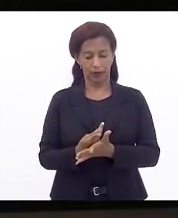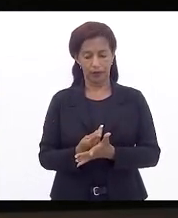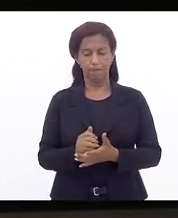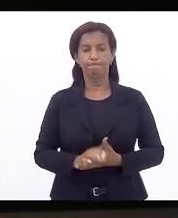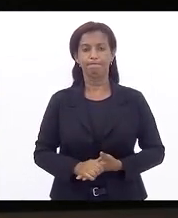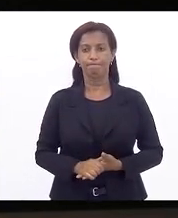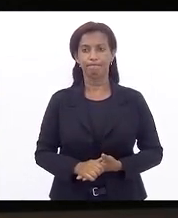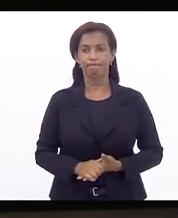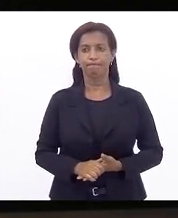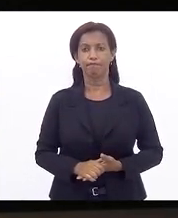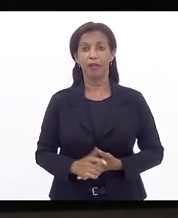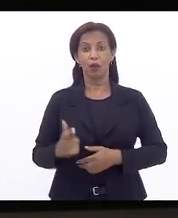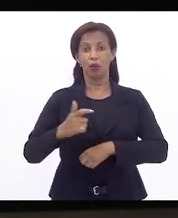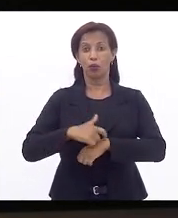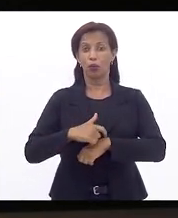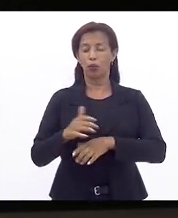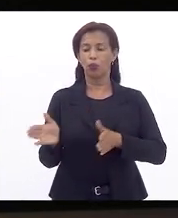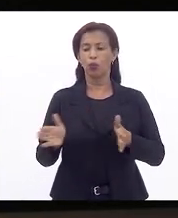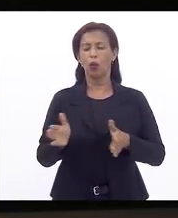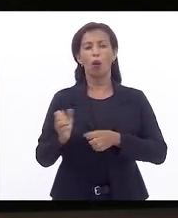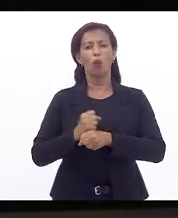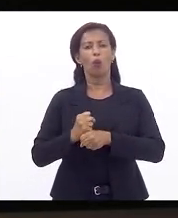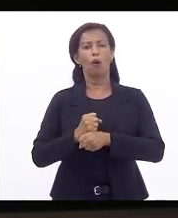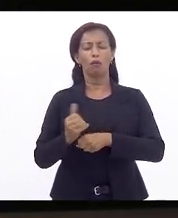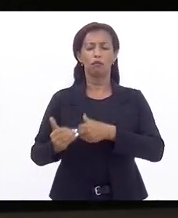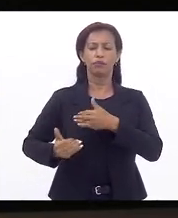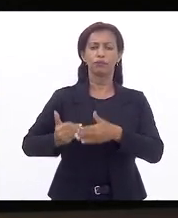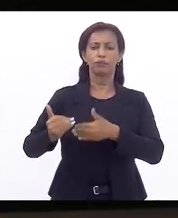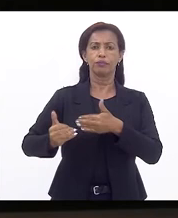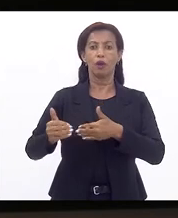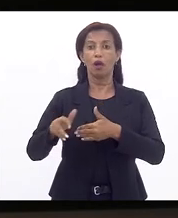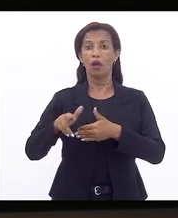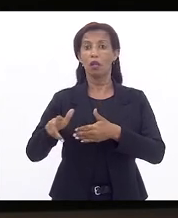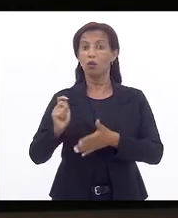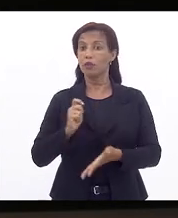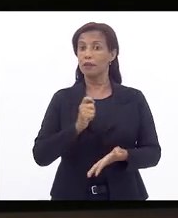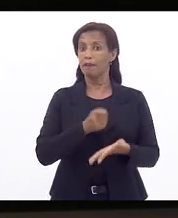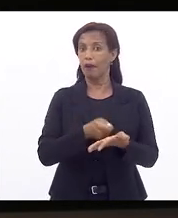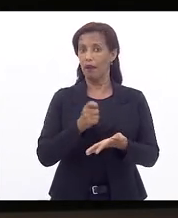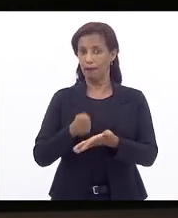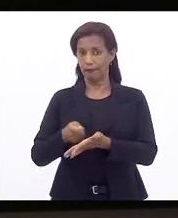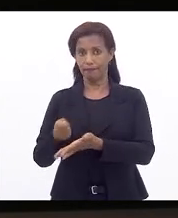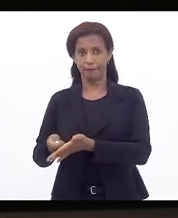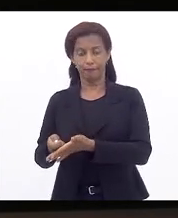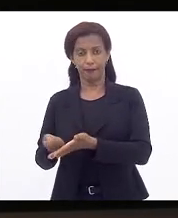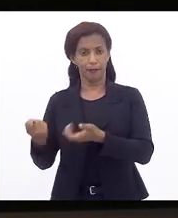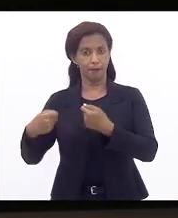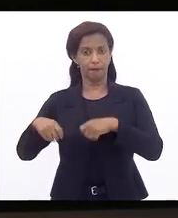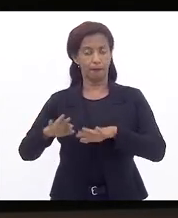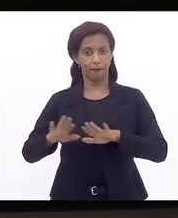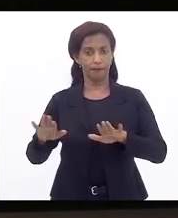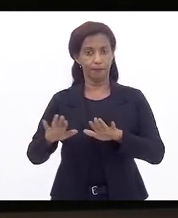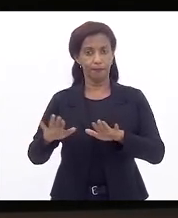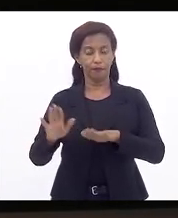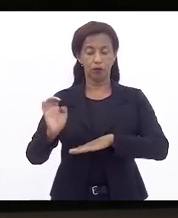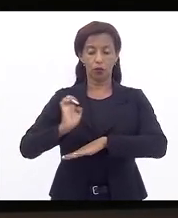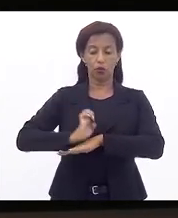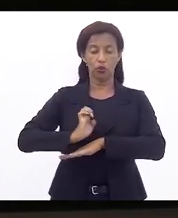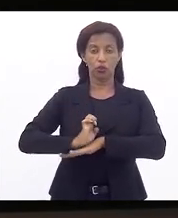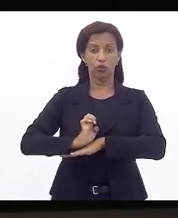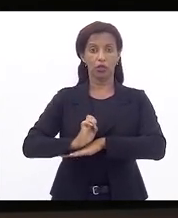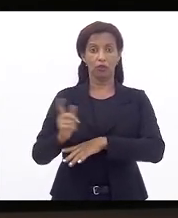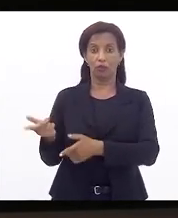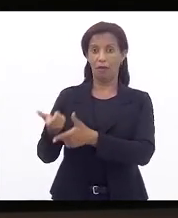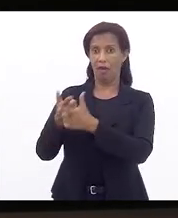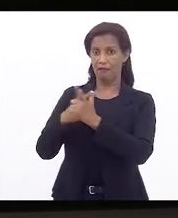determinado tempo, alguns anos, não se paga aquilo que o Estado do Rio de Janeiro